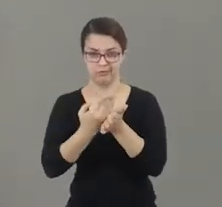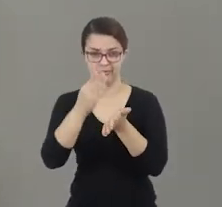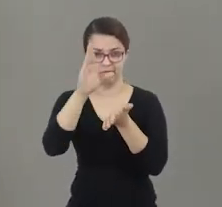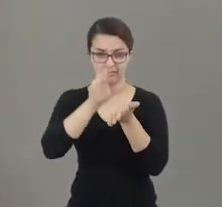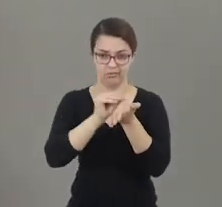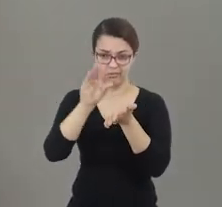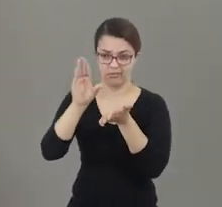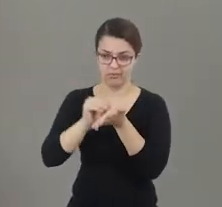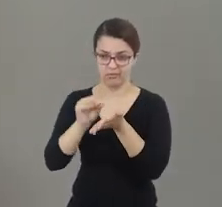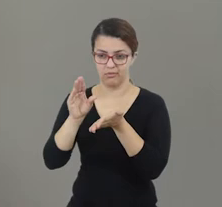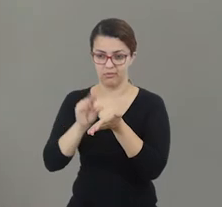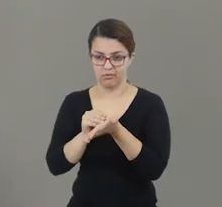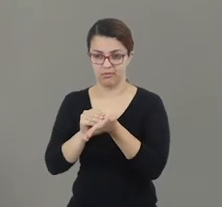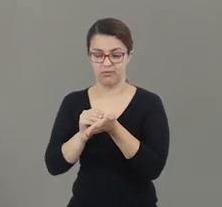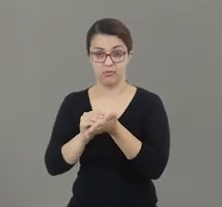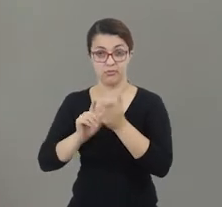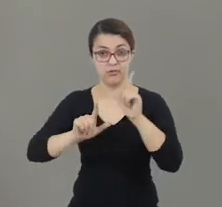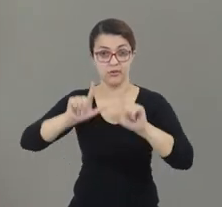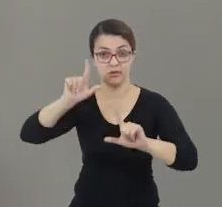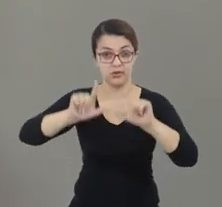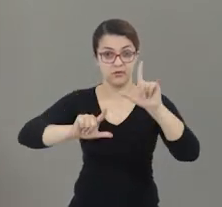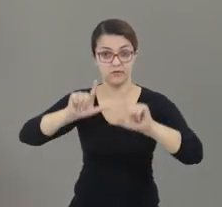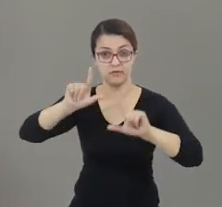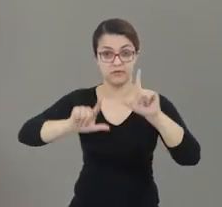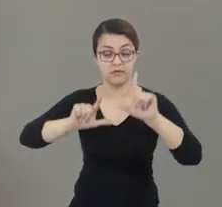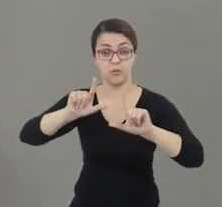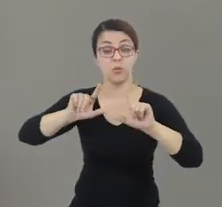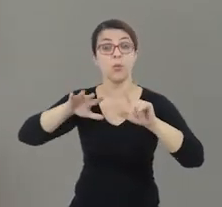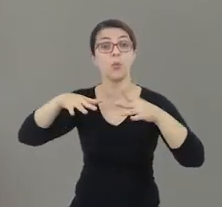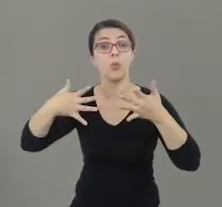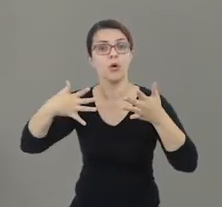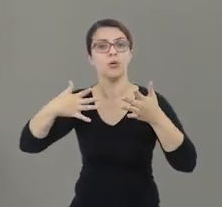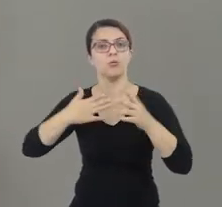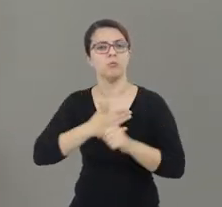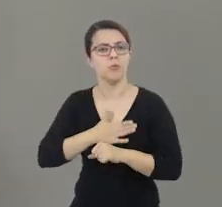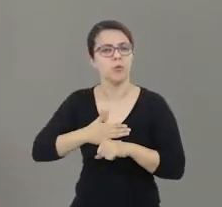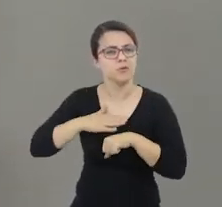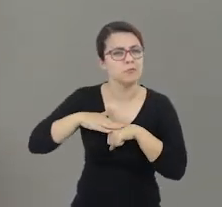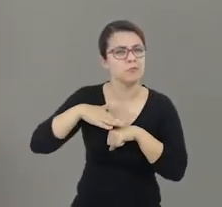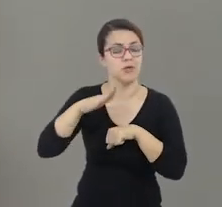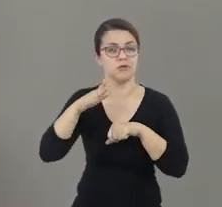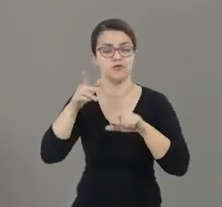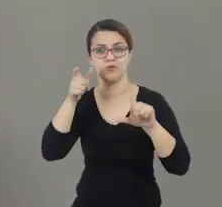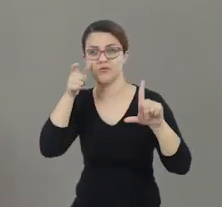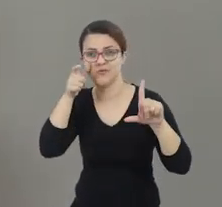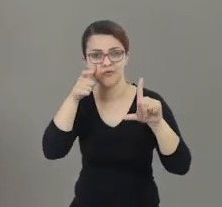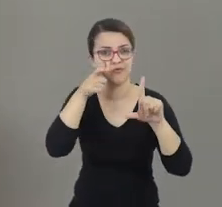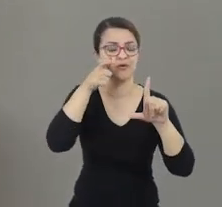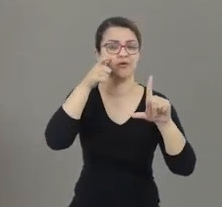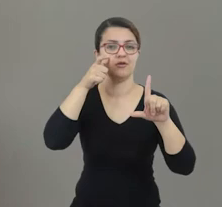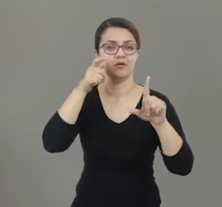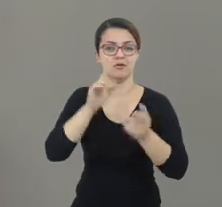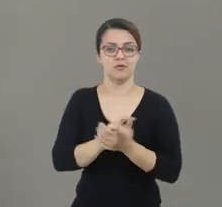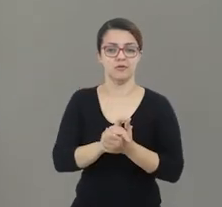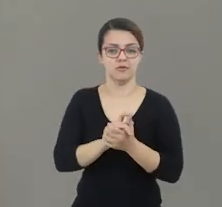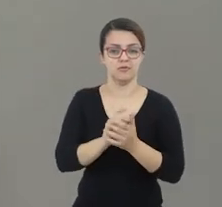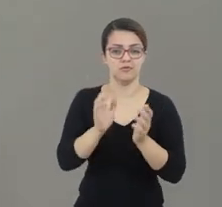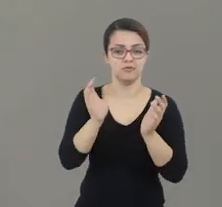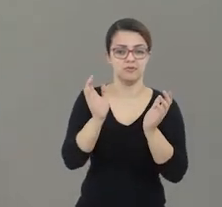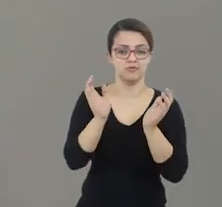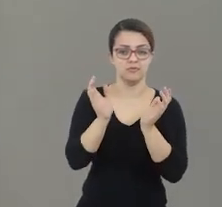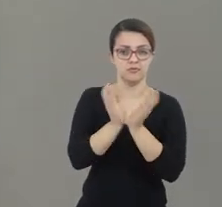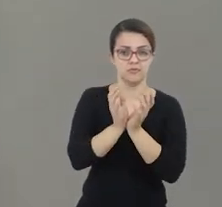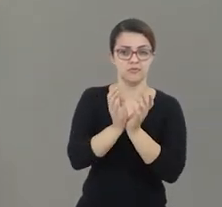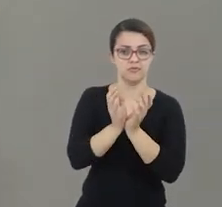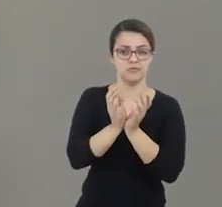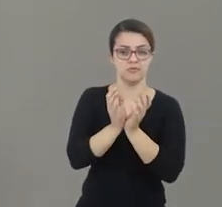irão registrar no caderno os programas de televisão que mais gostam. O termo 2, inclusive, pode criar frases